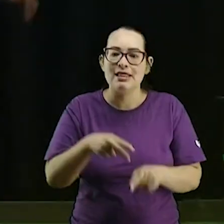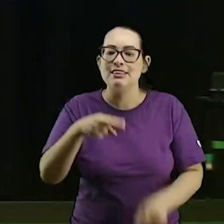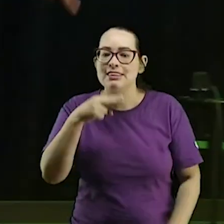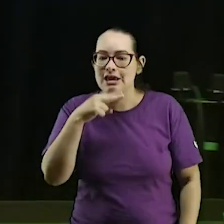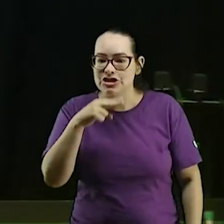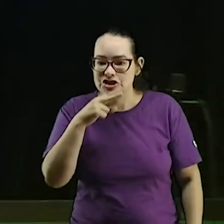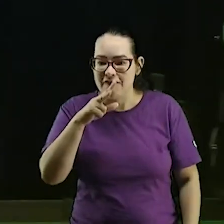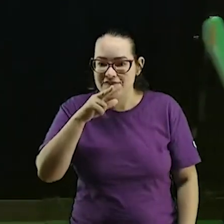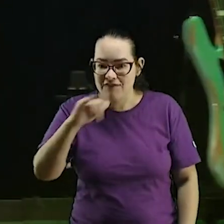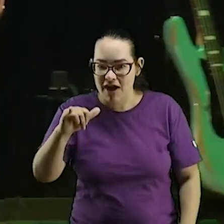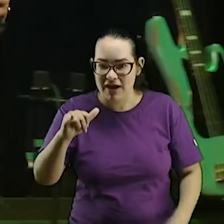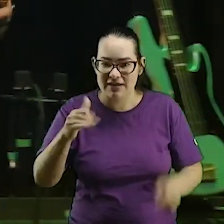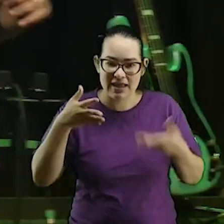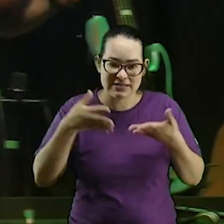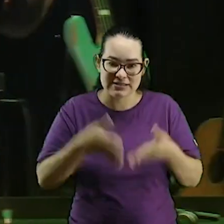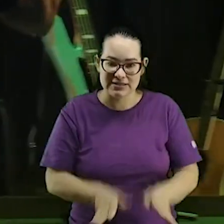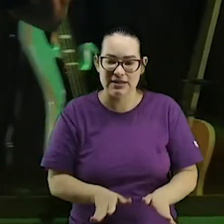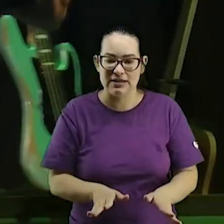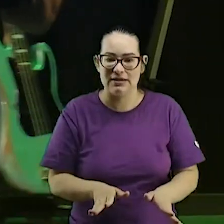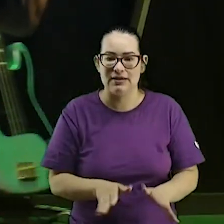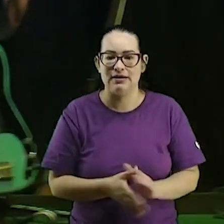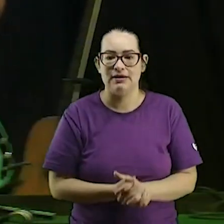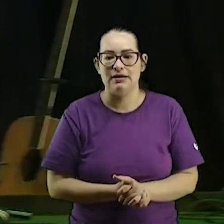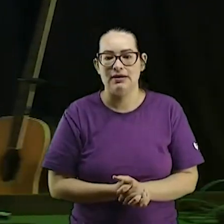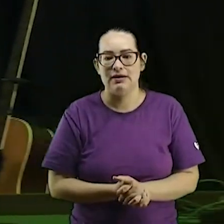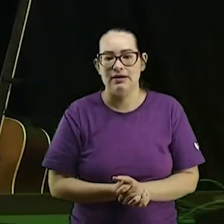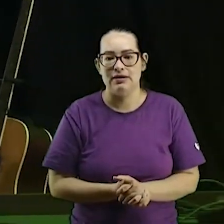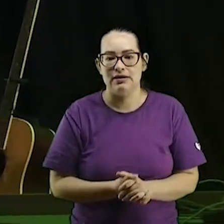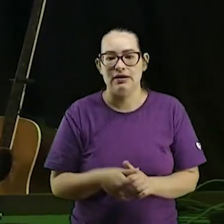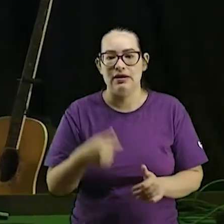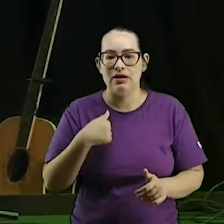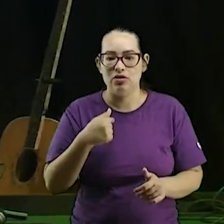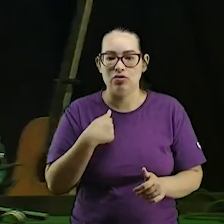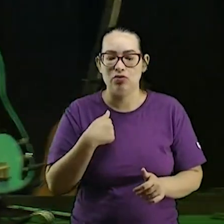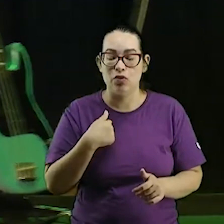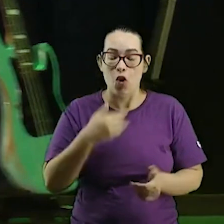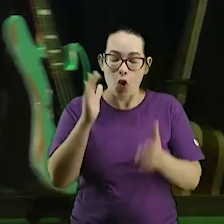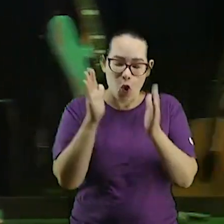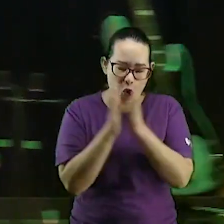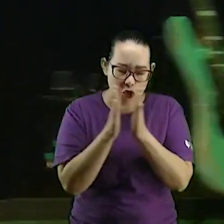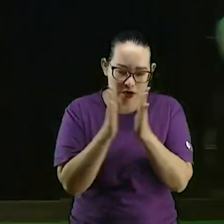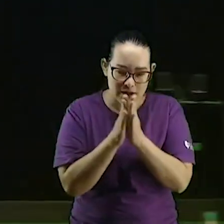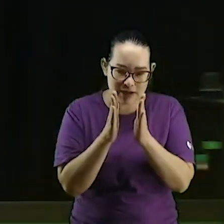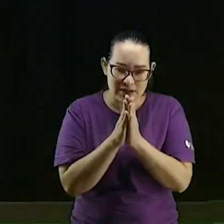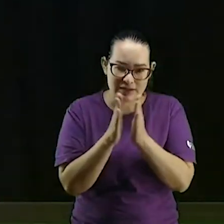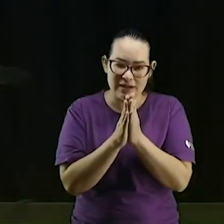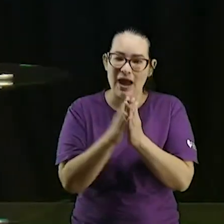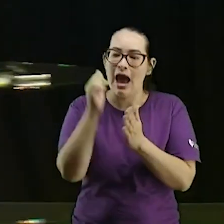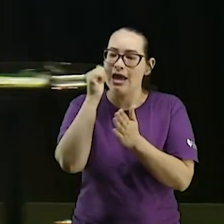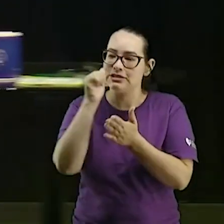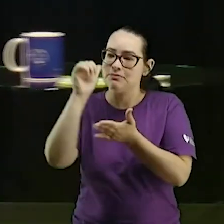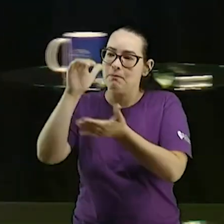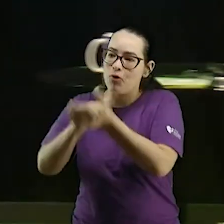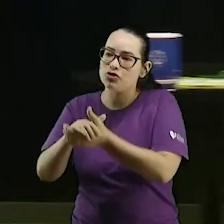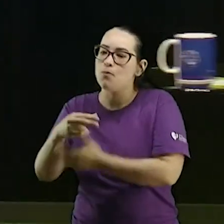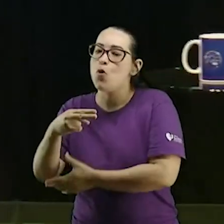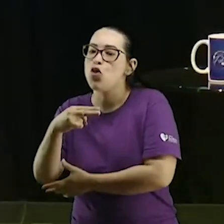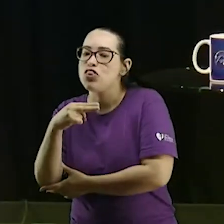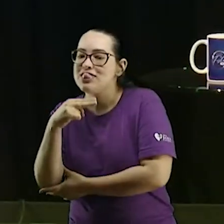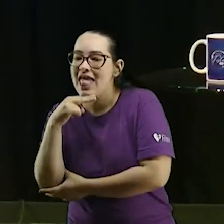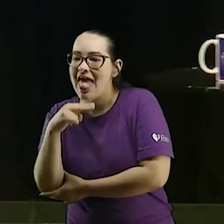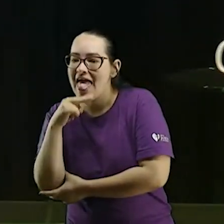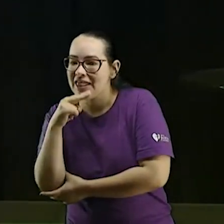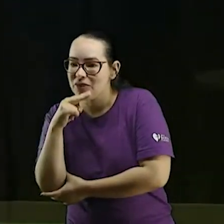toda essa semana agora eu estou orando pela esposa do meu neto eu digo Senhor Deus a